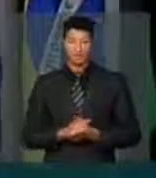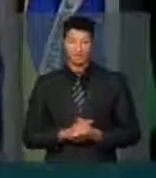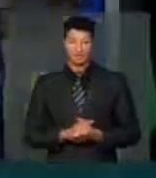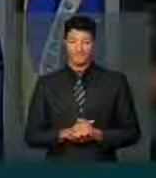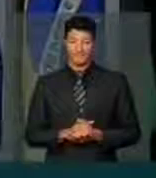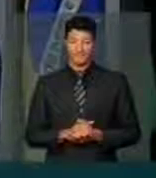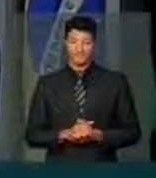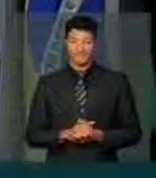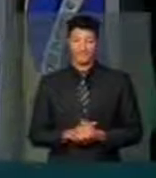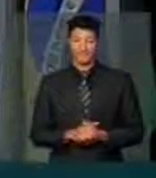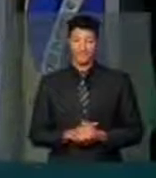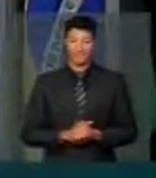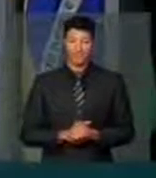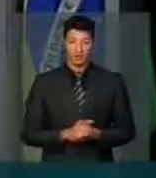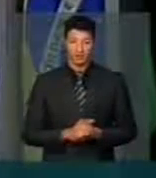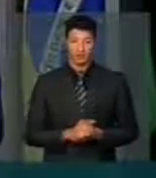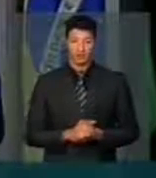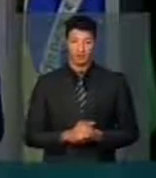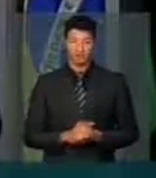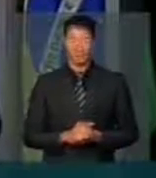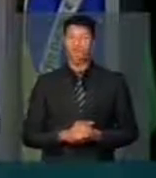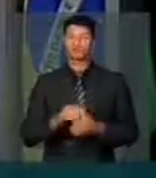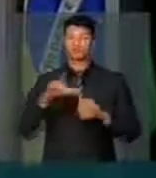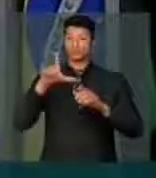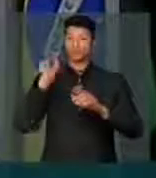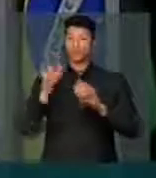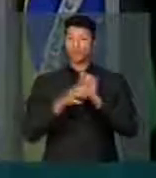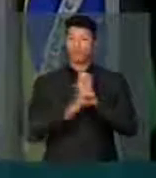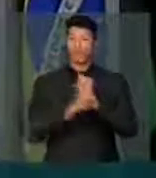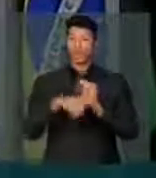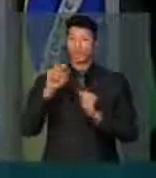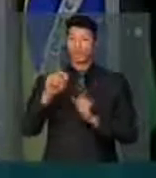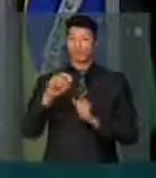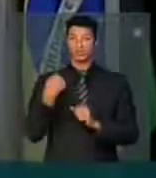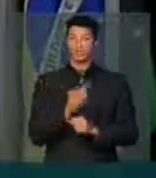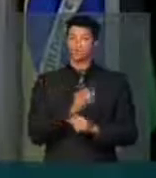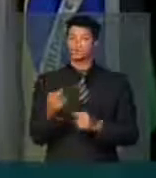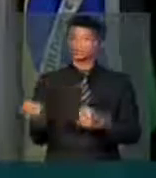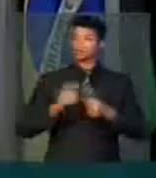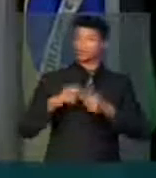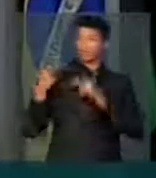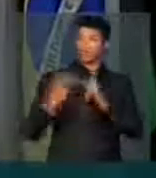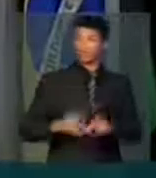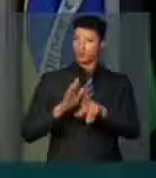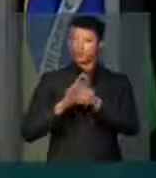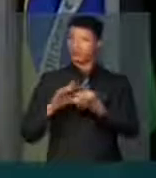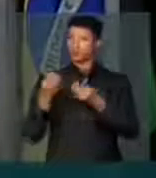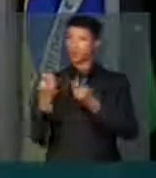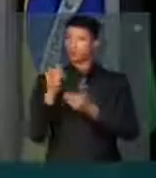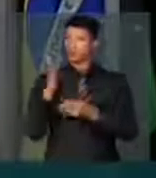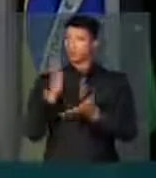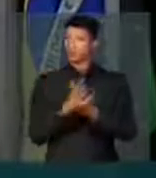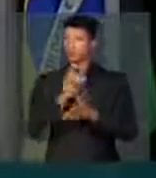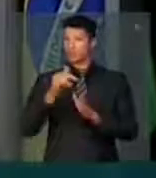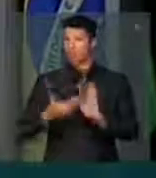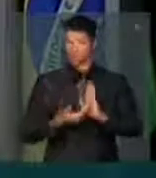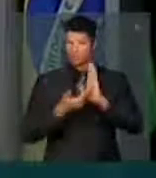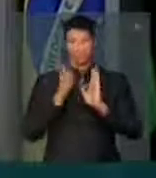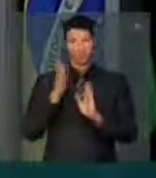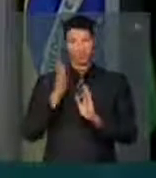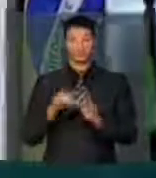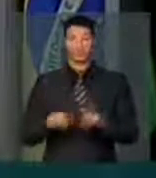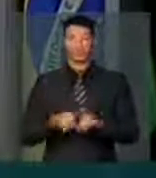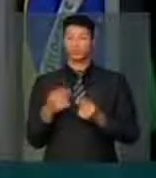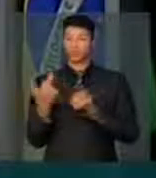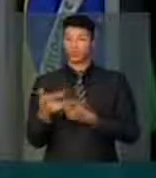Esse destaque, ele garante com que a gente retome o projeto de lei como ele foi aprovado aqui na Câmara,